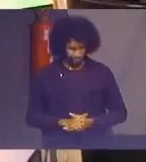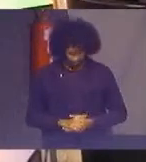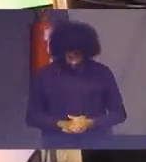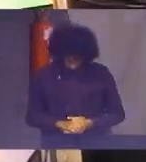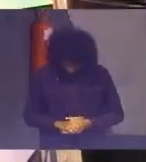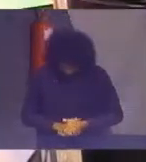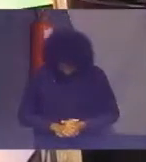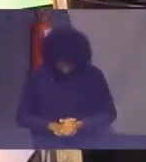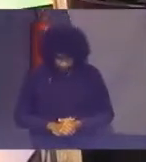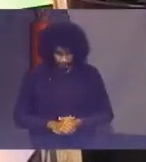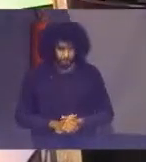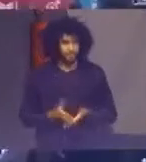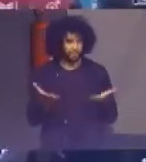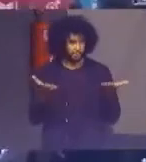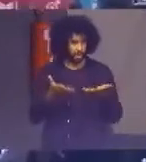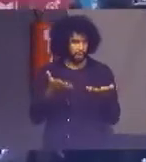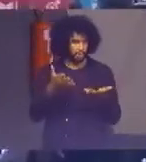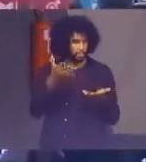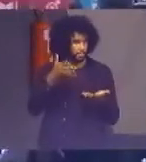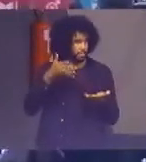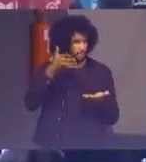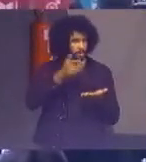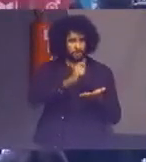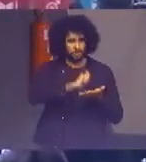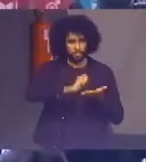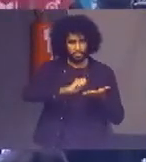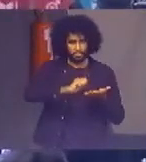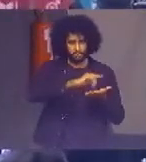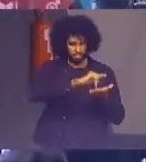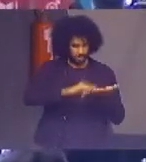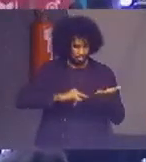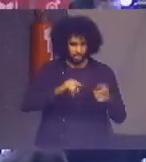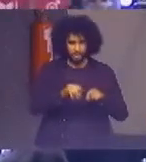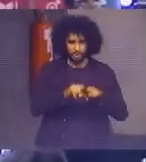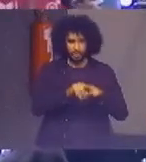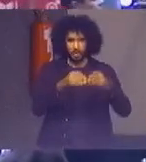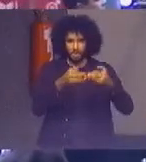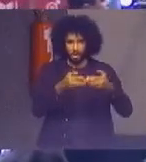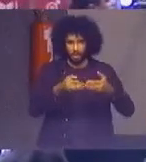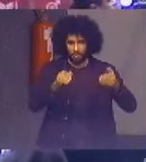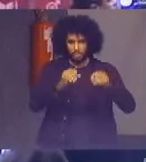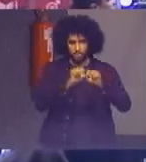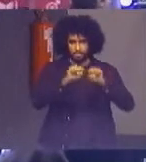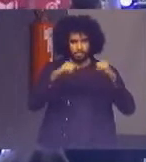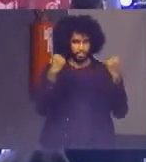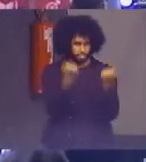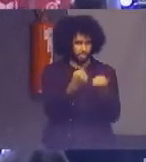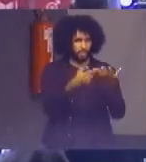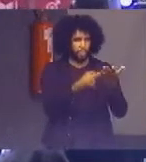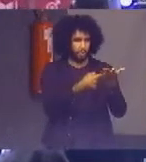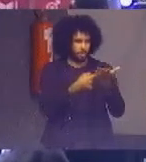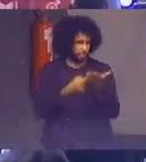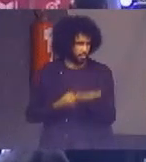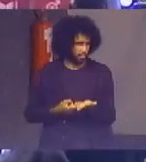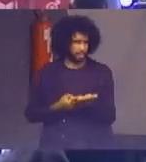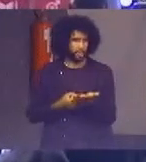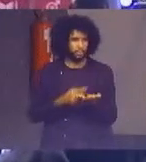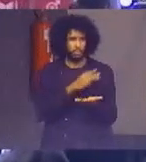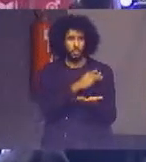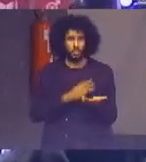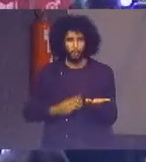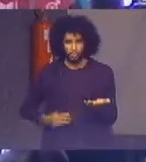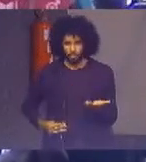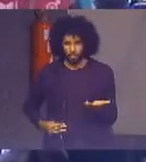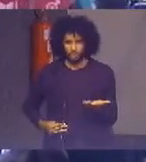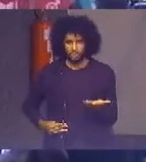Para o seu pronunciamento sobre a assinatura do termo e a abertura do seminário, convidamos o senhor presidente do Superior Tribunal de